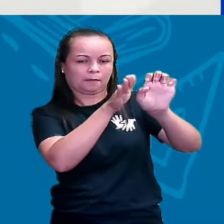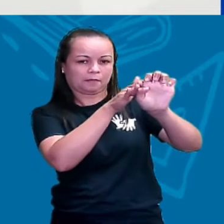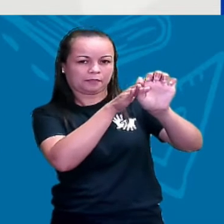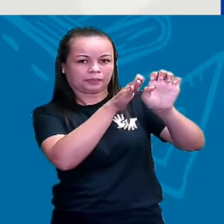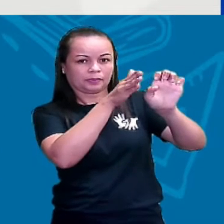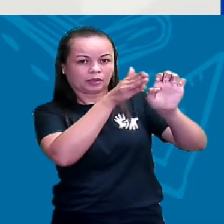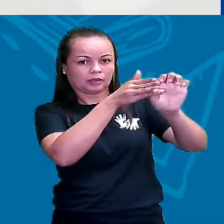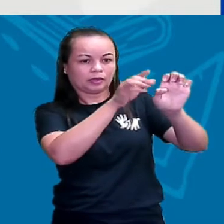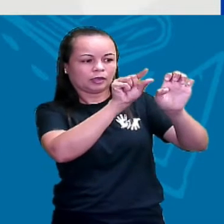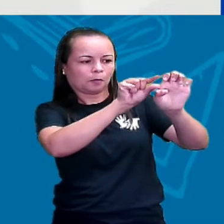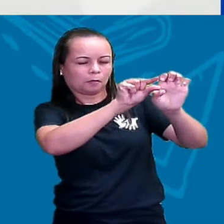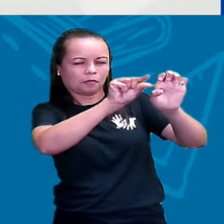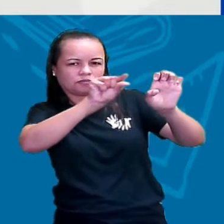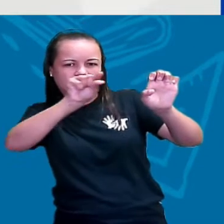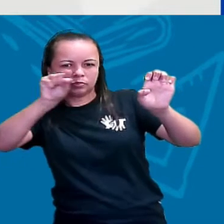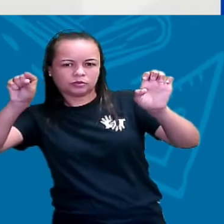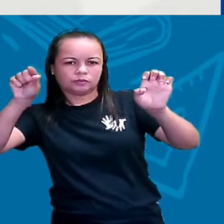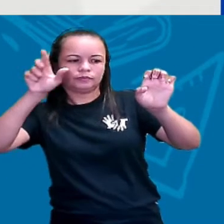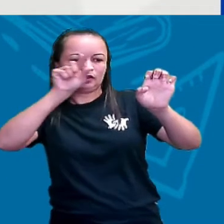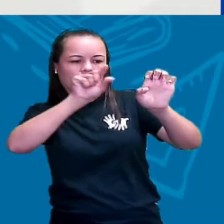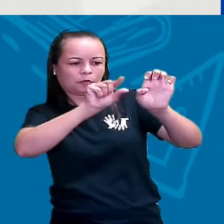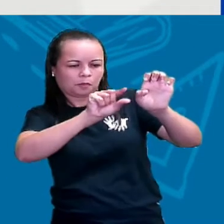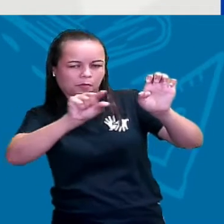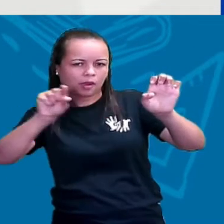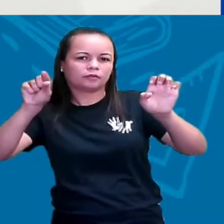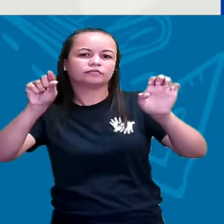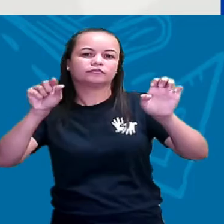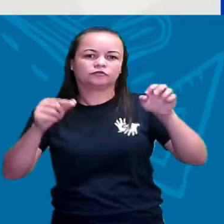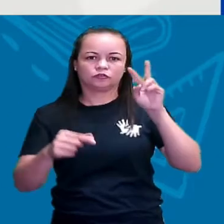o outro lado. Então, vamos lá.